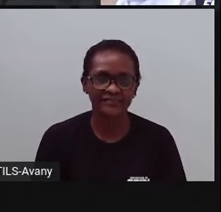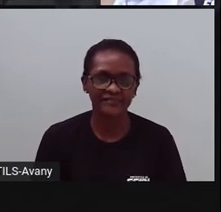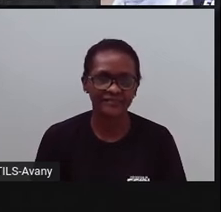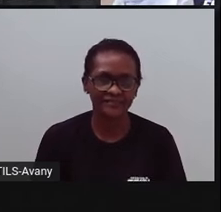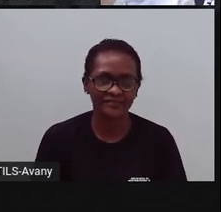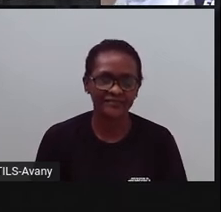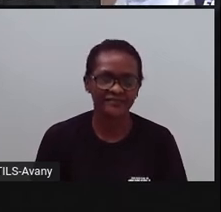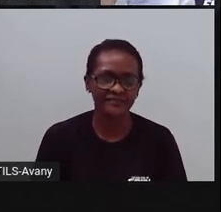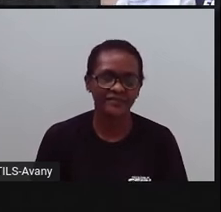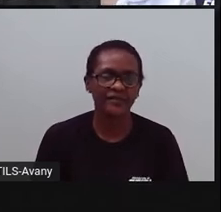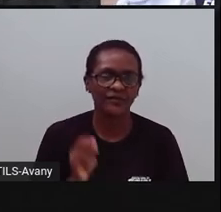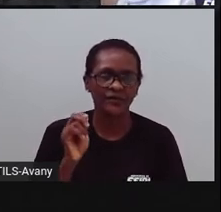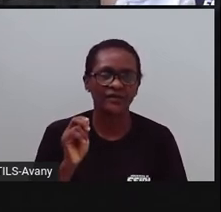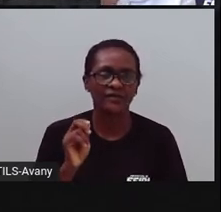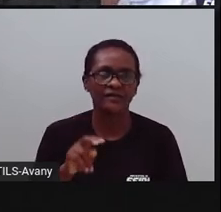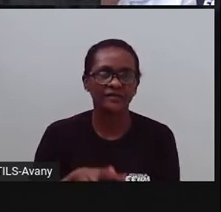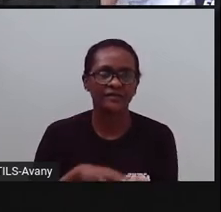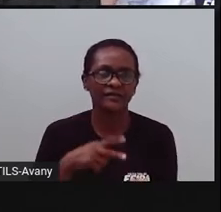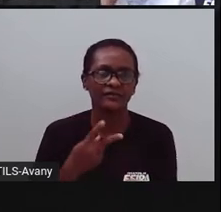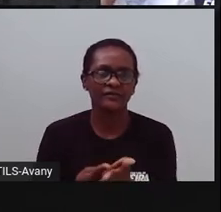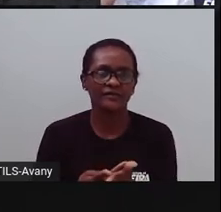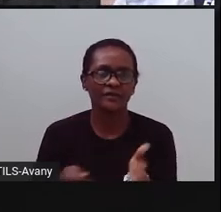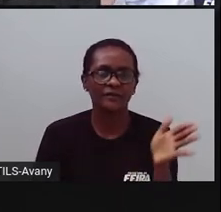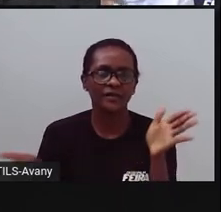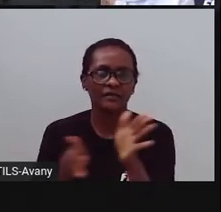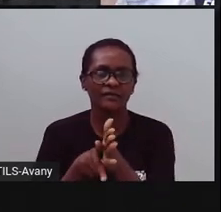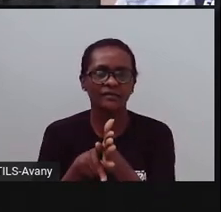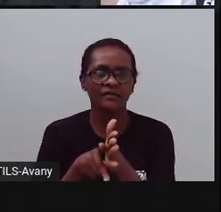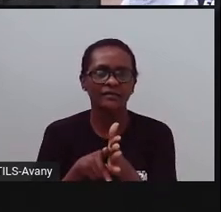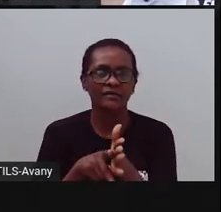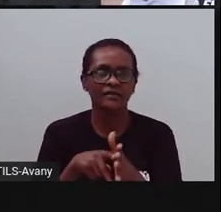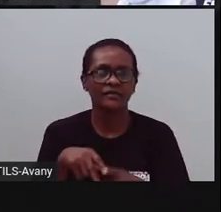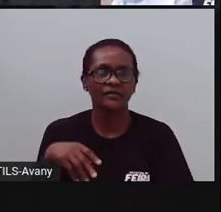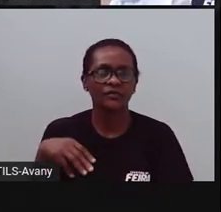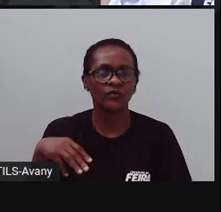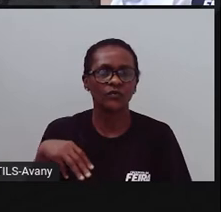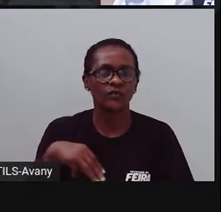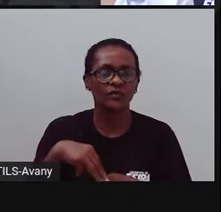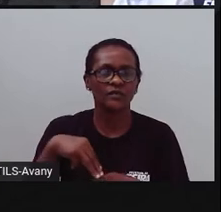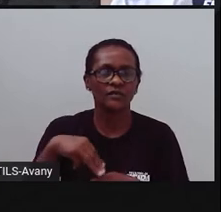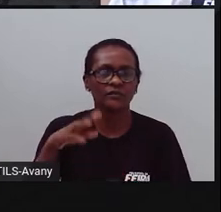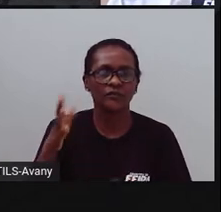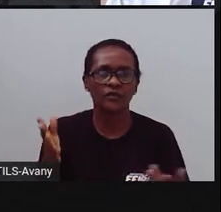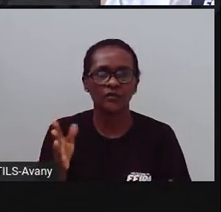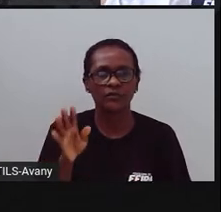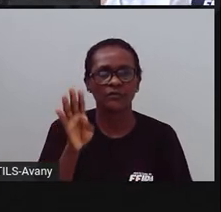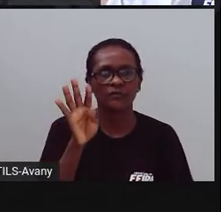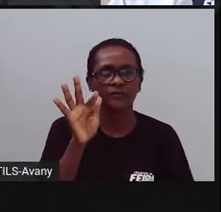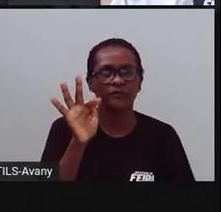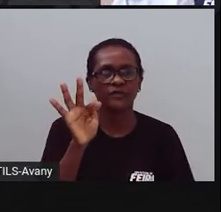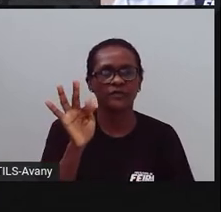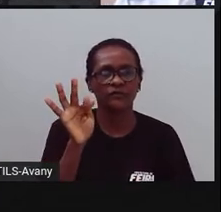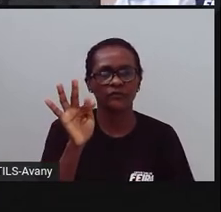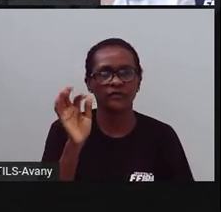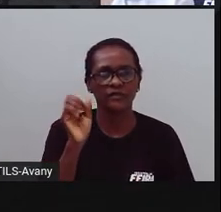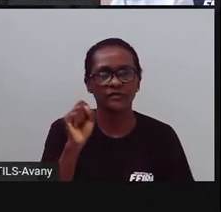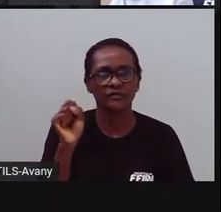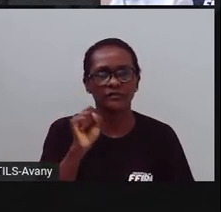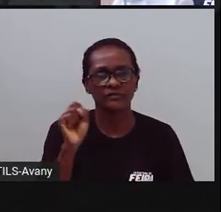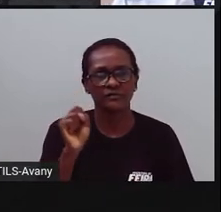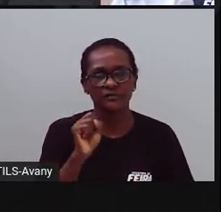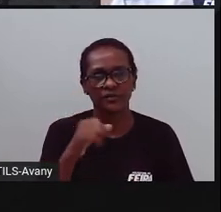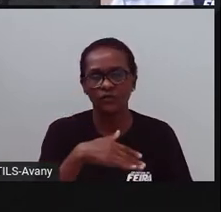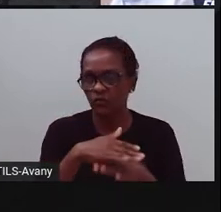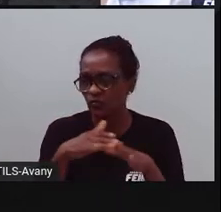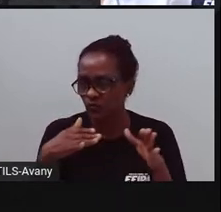para simbolizar aqui, de quem pertence, né? A que município pertence aqueles estudantes. Então, em todos os